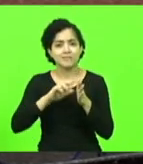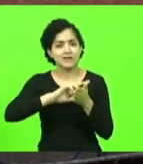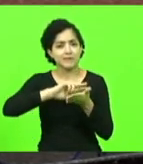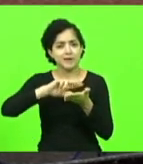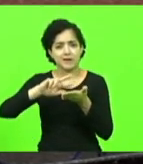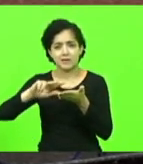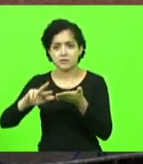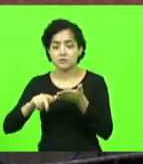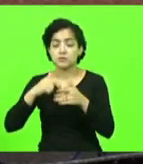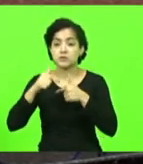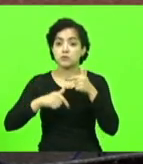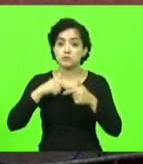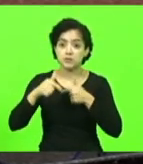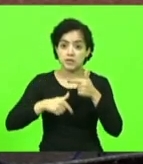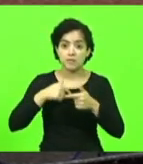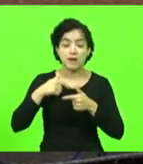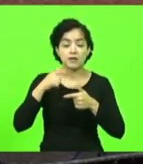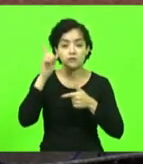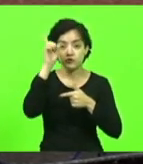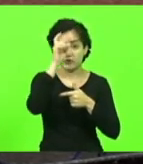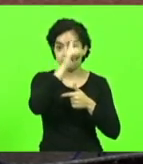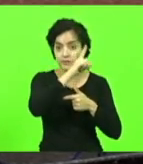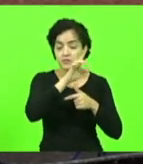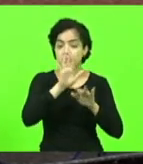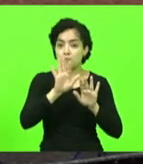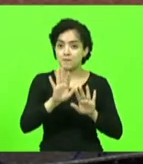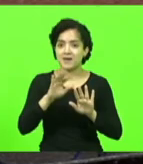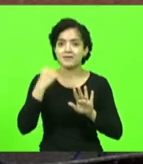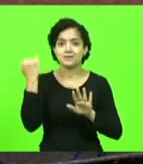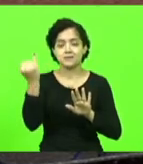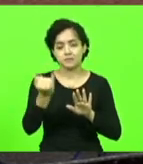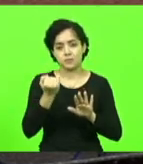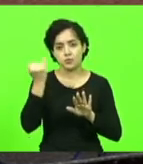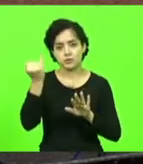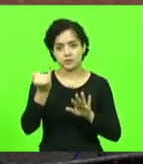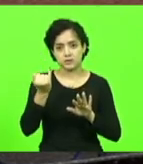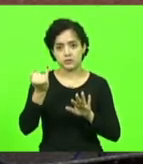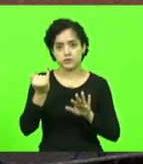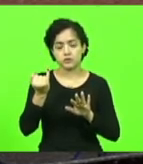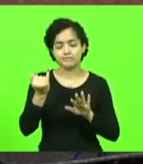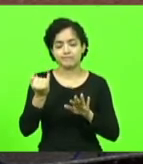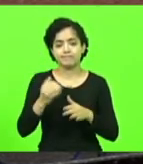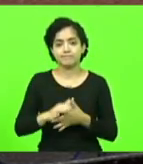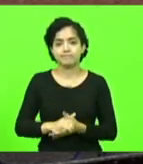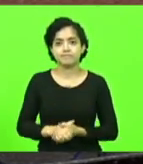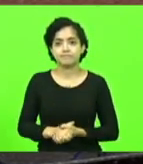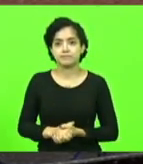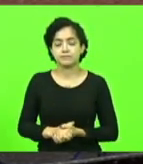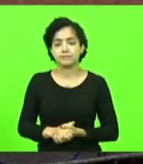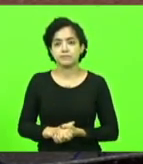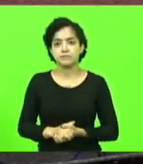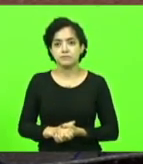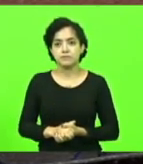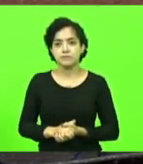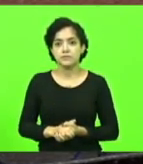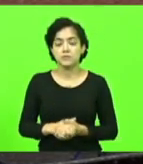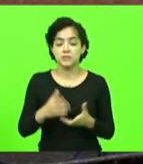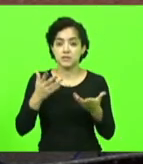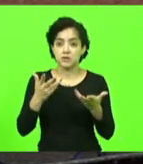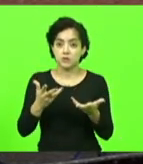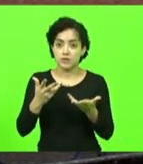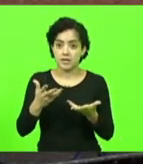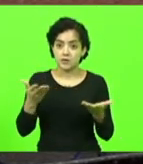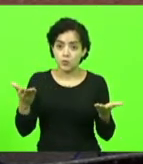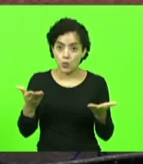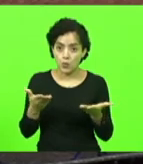é um trabalho árduo, difícil, mas importante para Santa Catarina. Por isso, eu quero aqui, no dia de